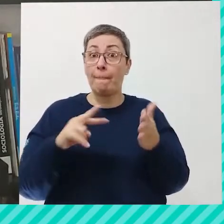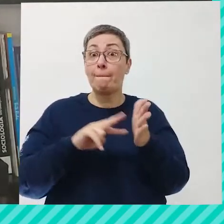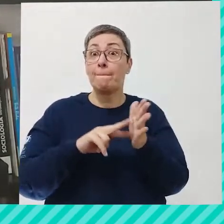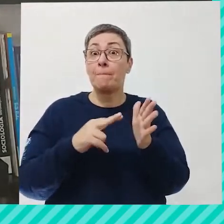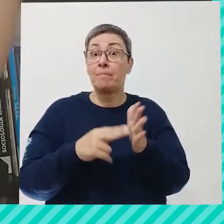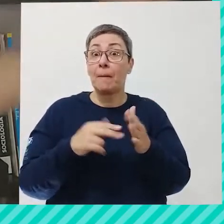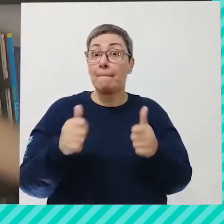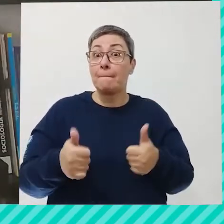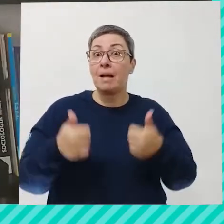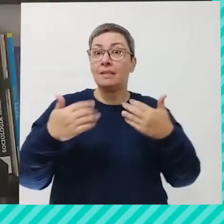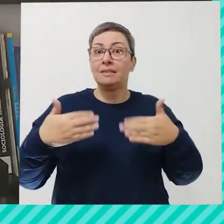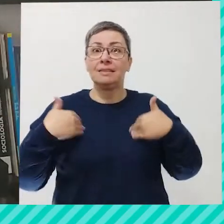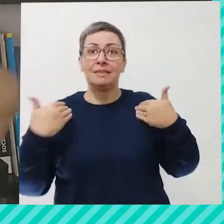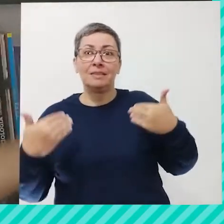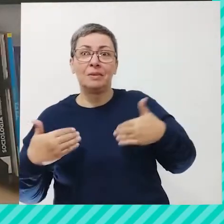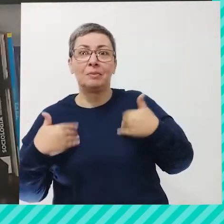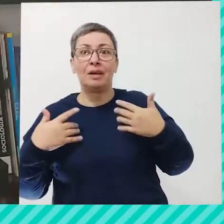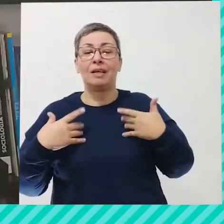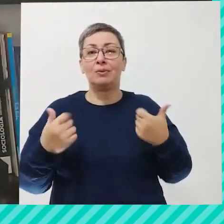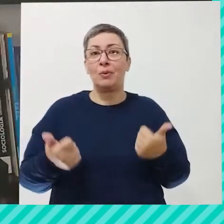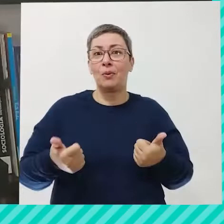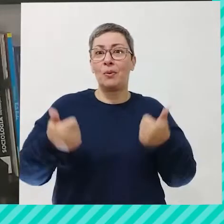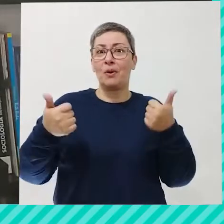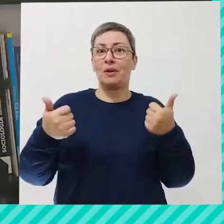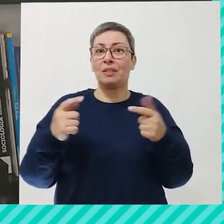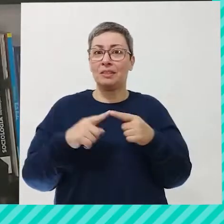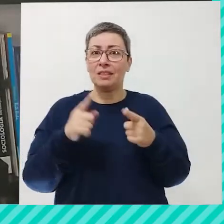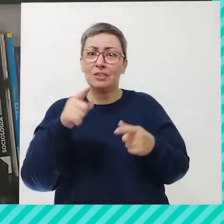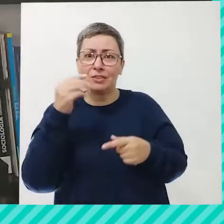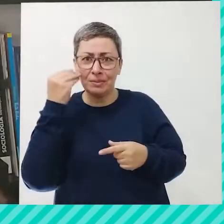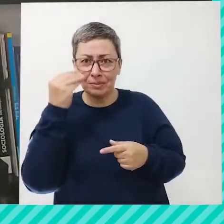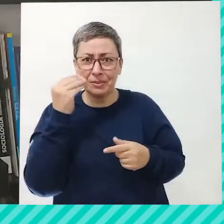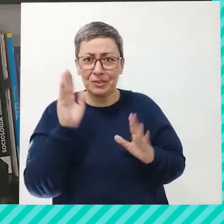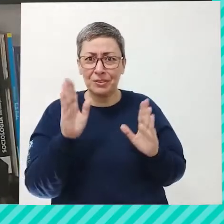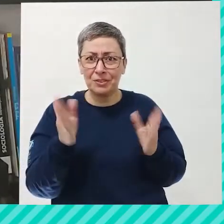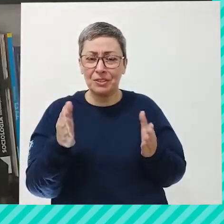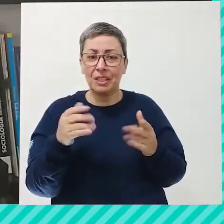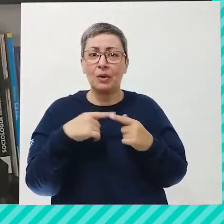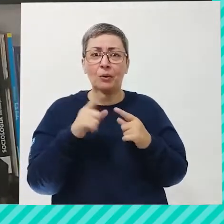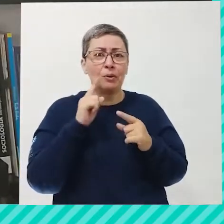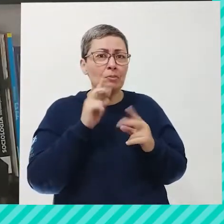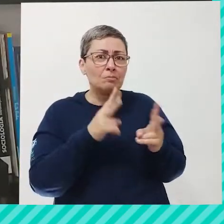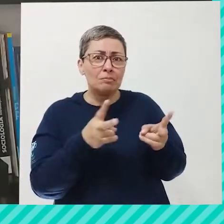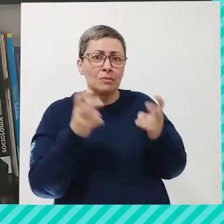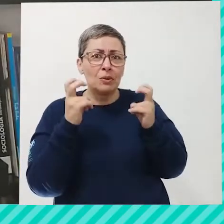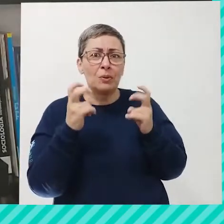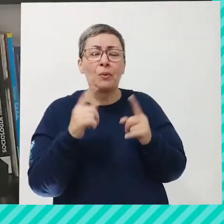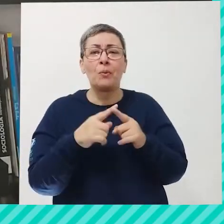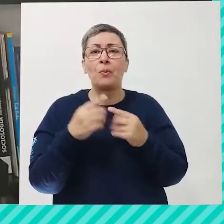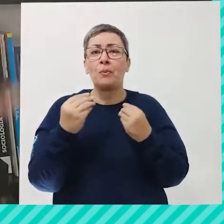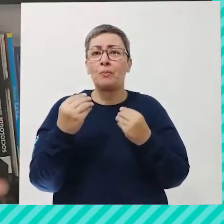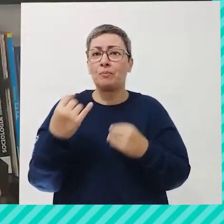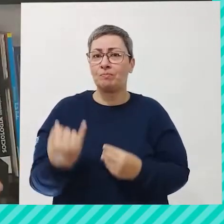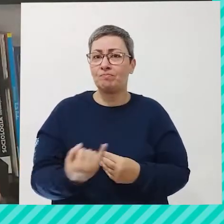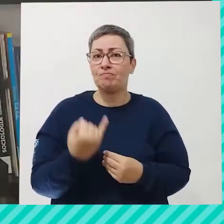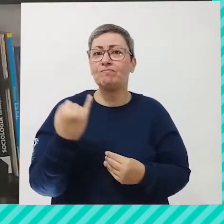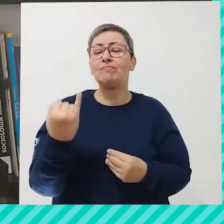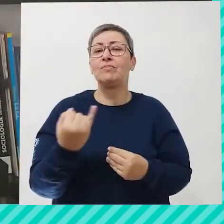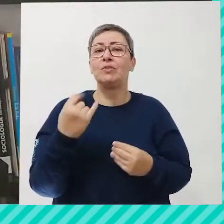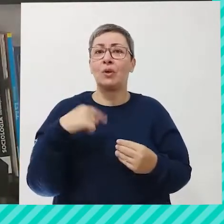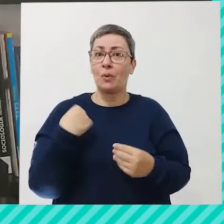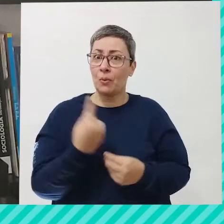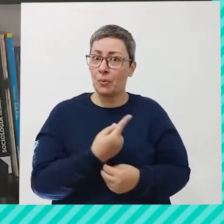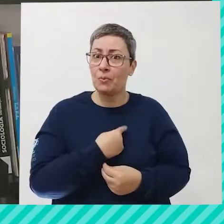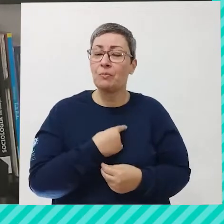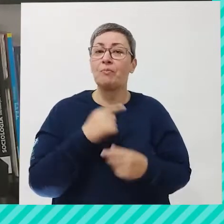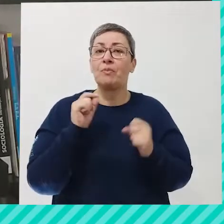a gente acaba ficando mais animado, mais disposto. Quem aí teve essa experiência? Por aí a gente já percebe a importância pra